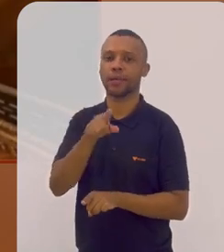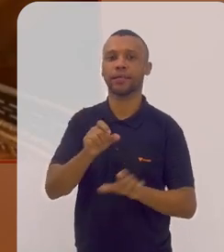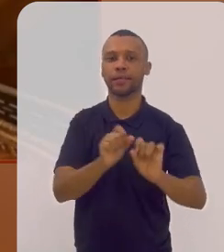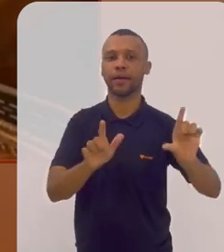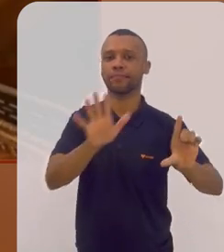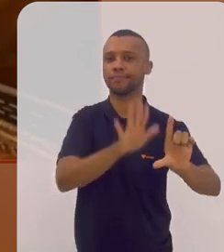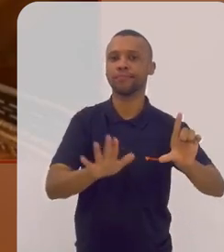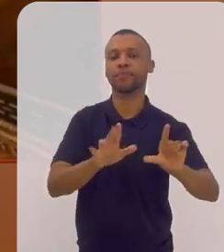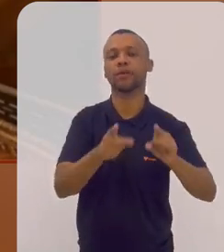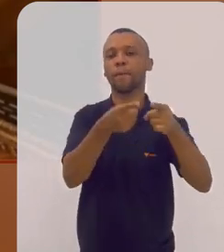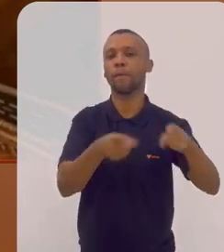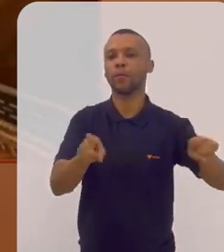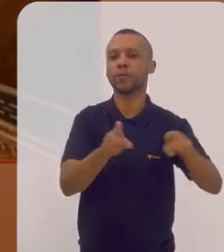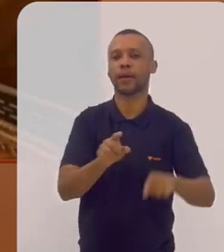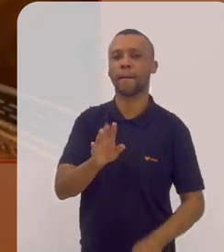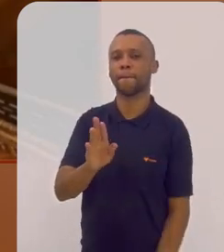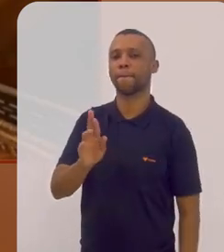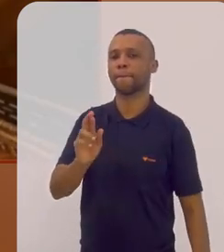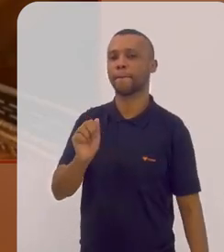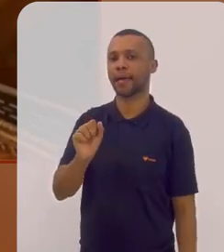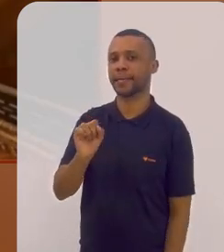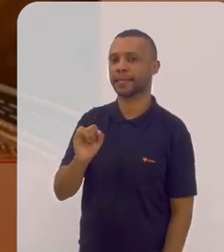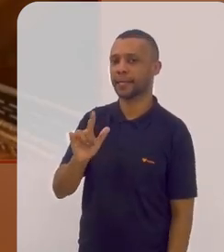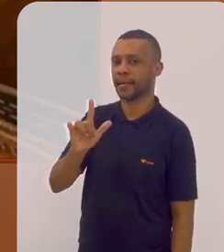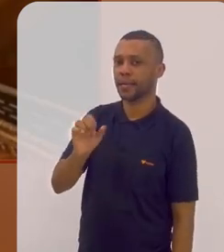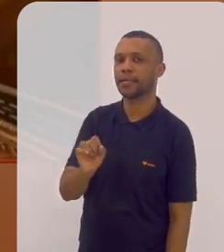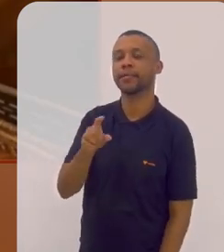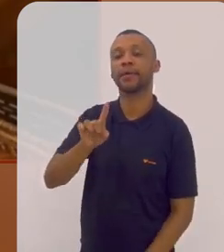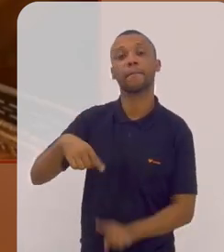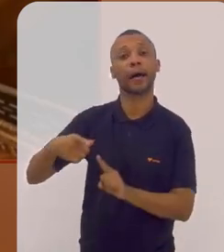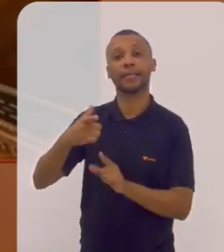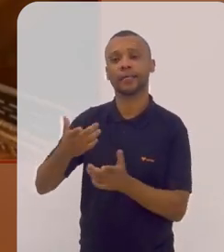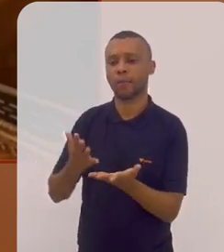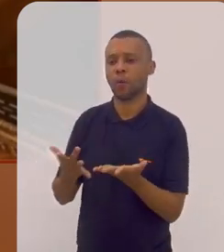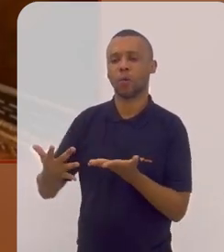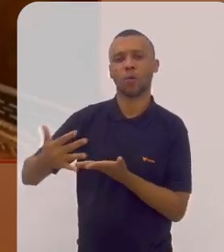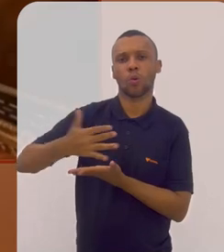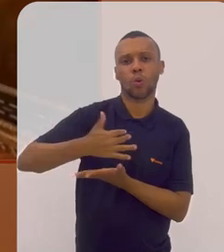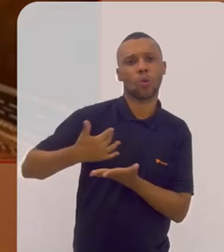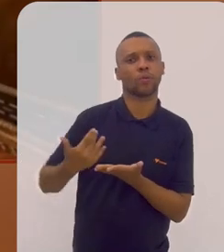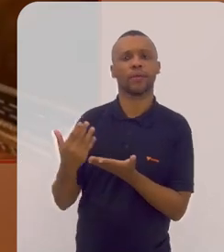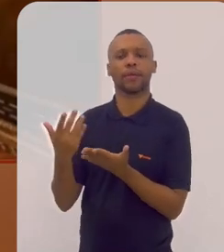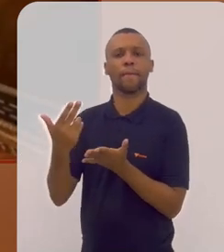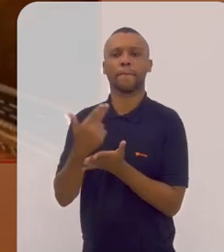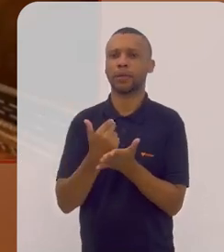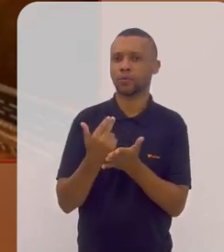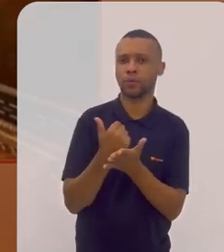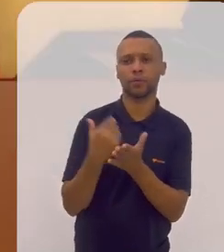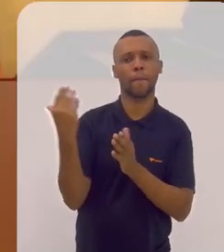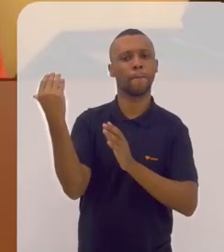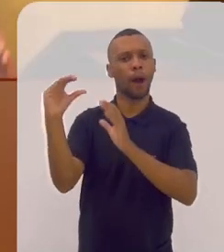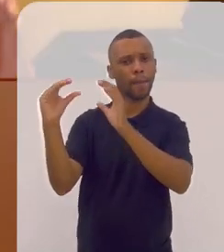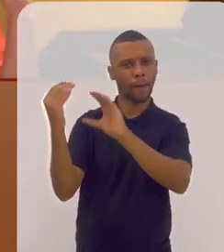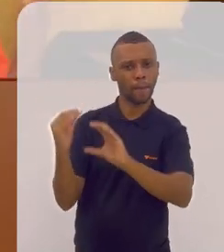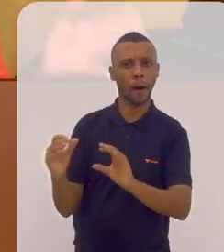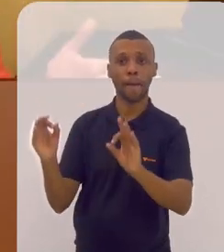e nós além desse resgate das partituras que estão todas disponíveis no portal